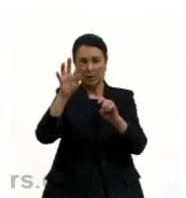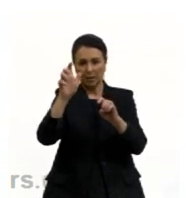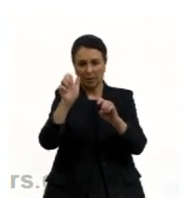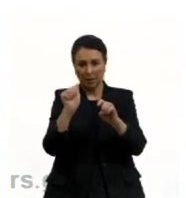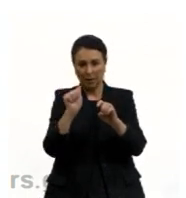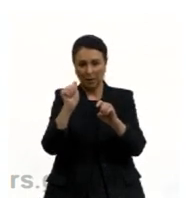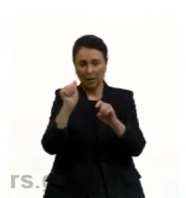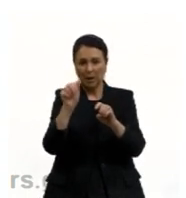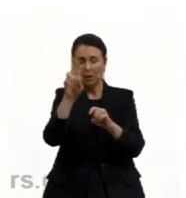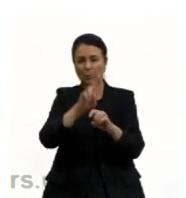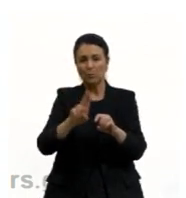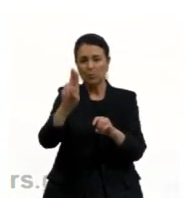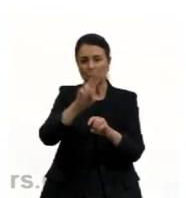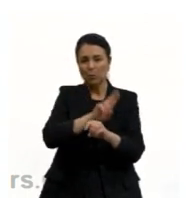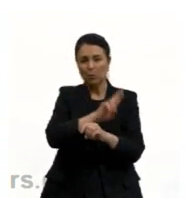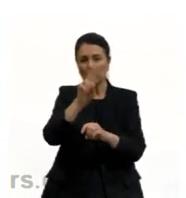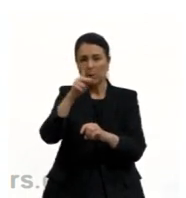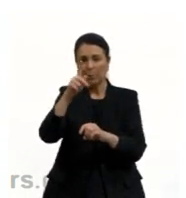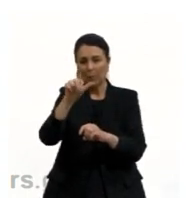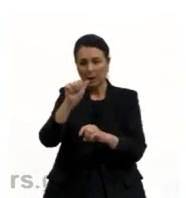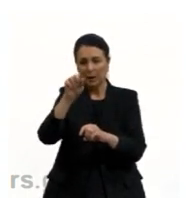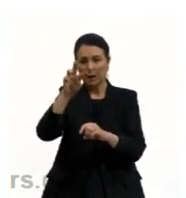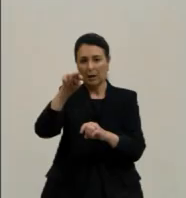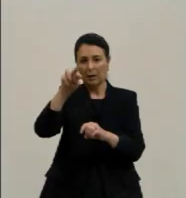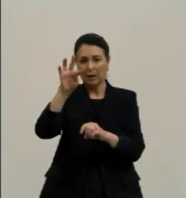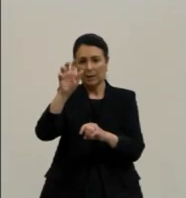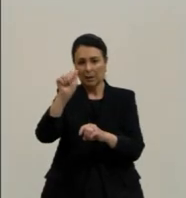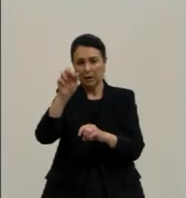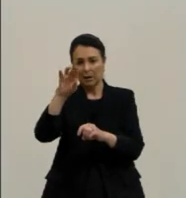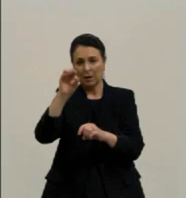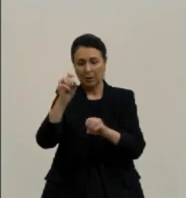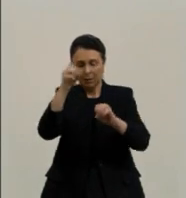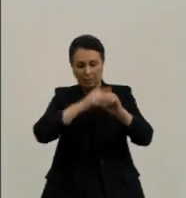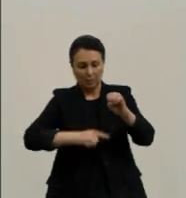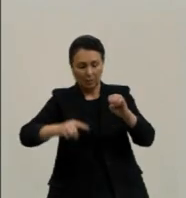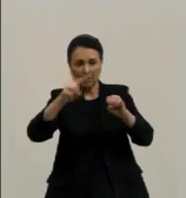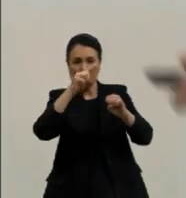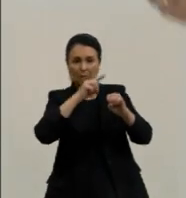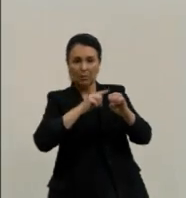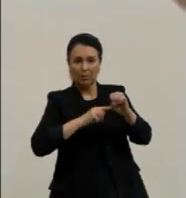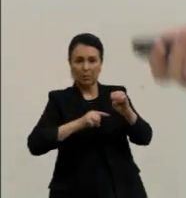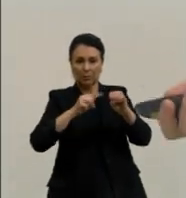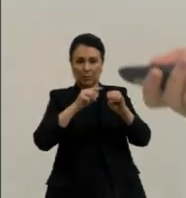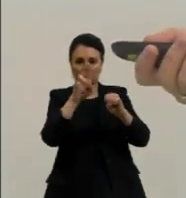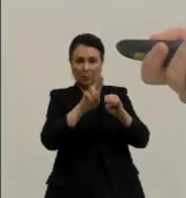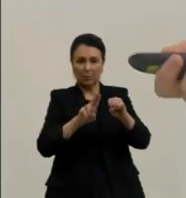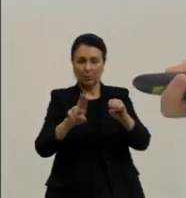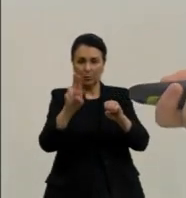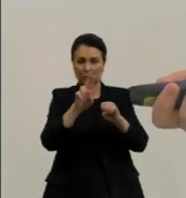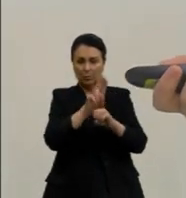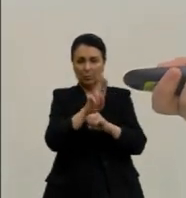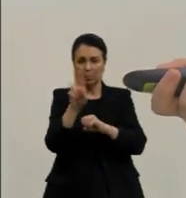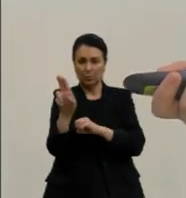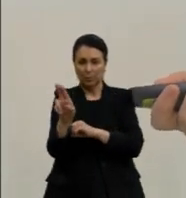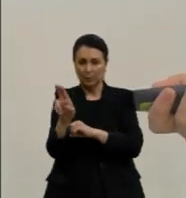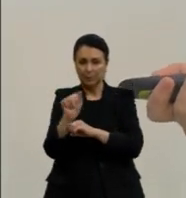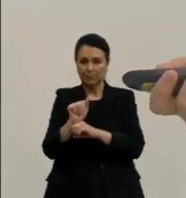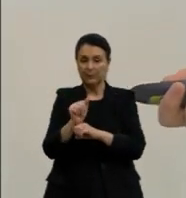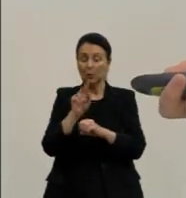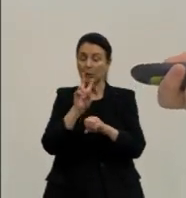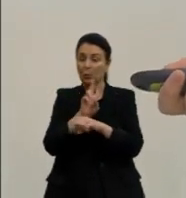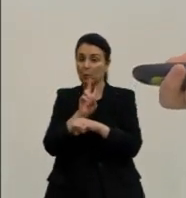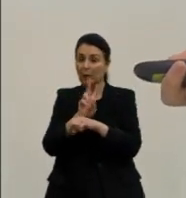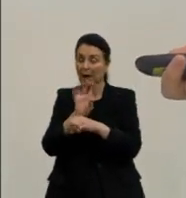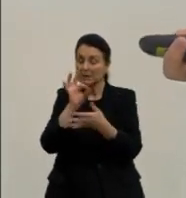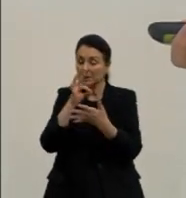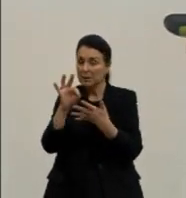de planetário, sistema solar, porque estava orbitando ao redor do núcleo, né. Então, cuidando esses detalhezinhos, né,